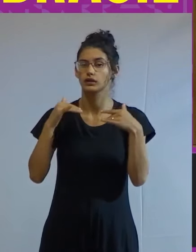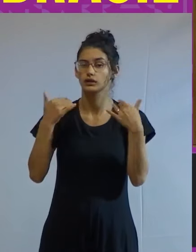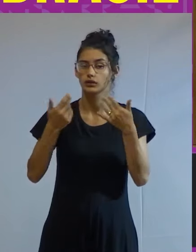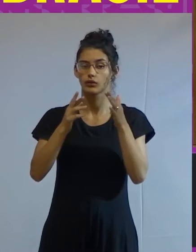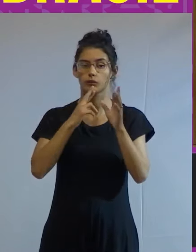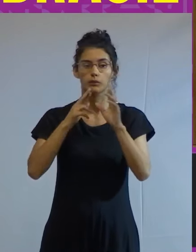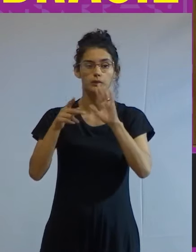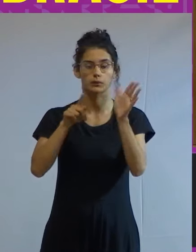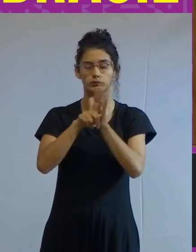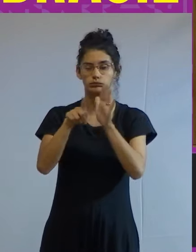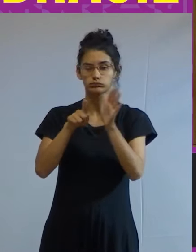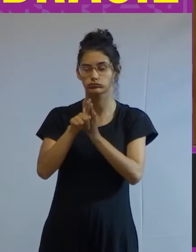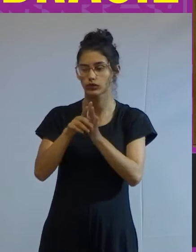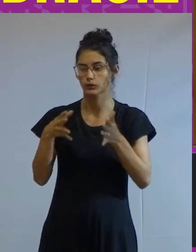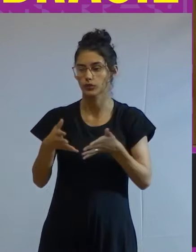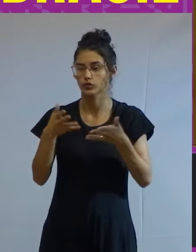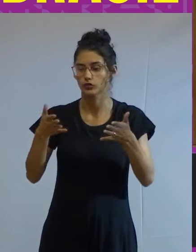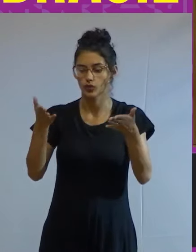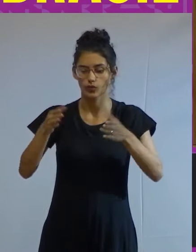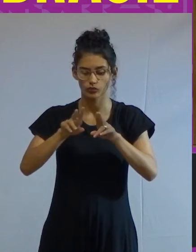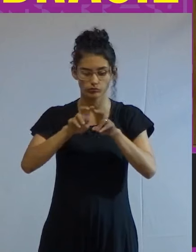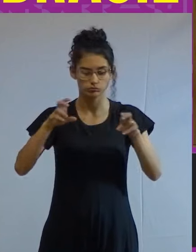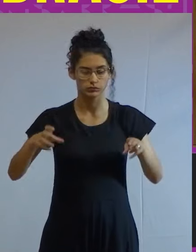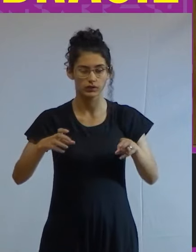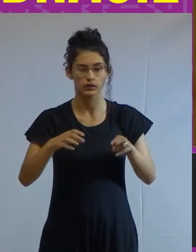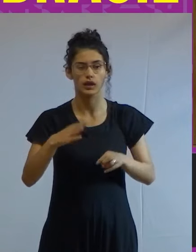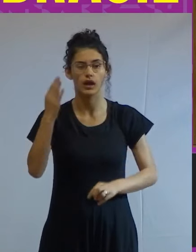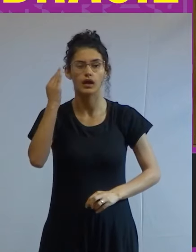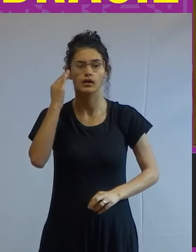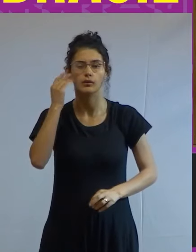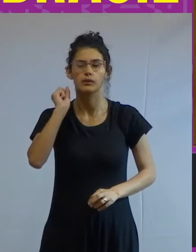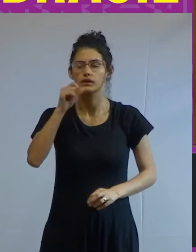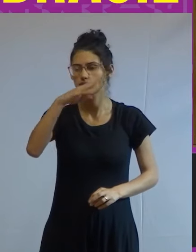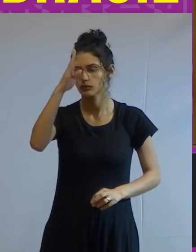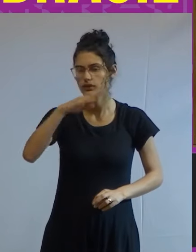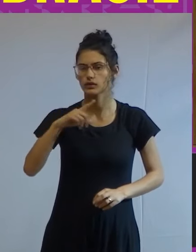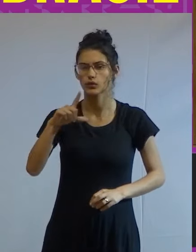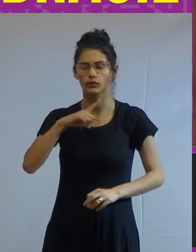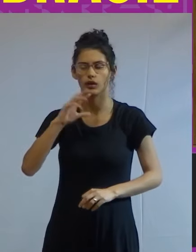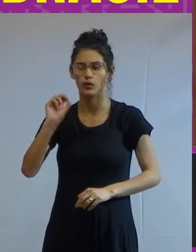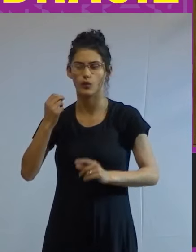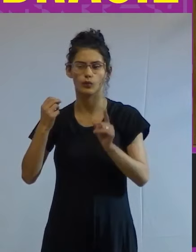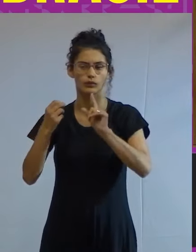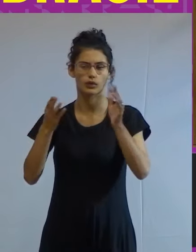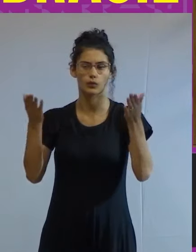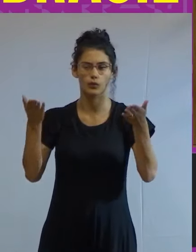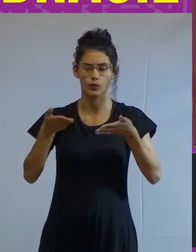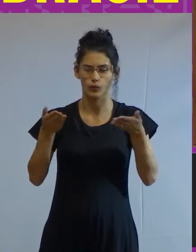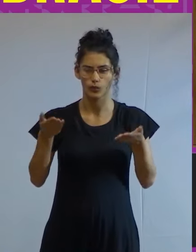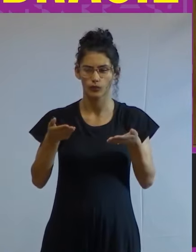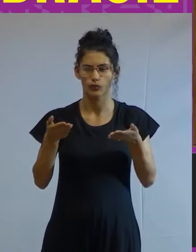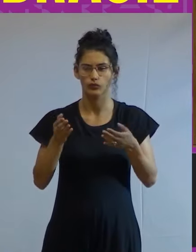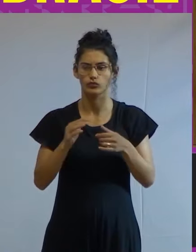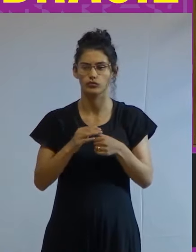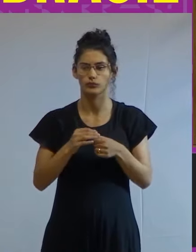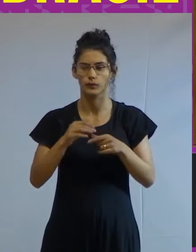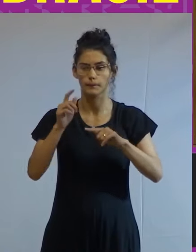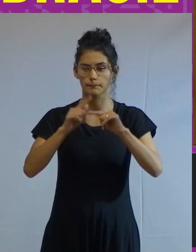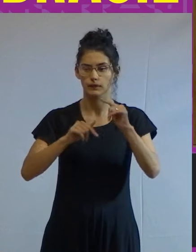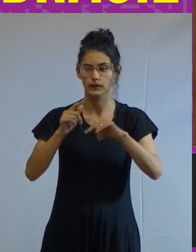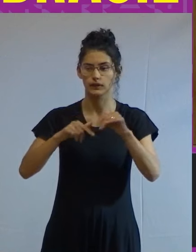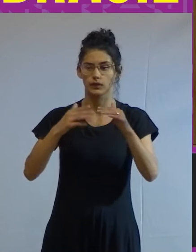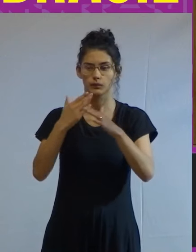responder a pergunta que motivou esta mesa a saber se o Brasil possui ou não atualmente instrumentos para